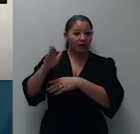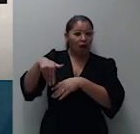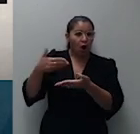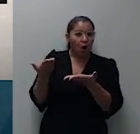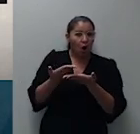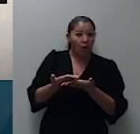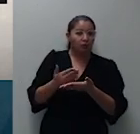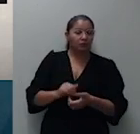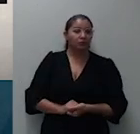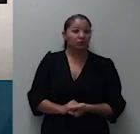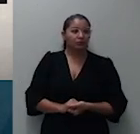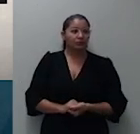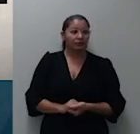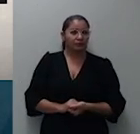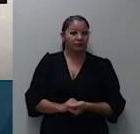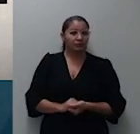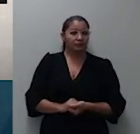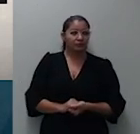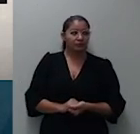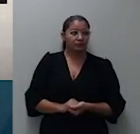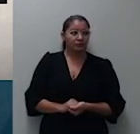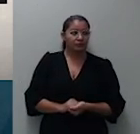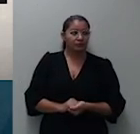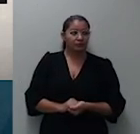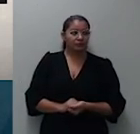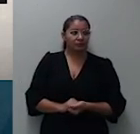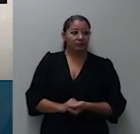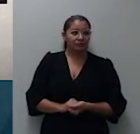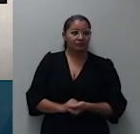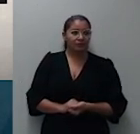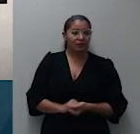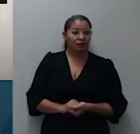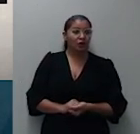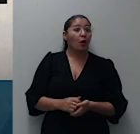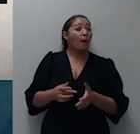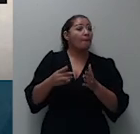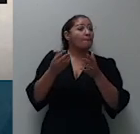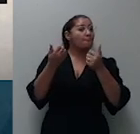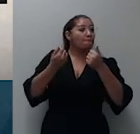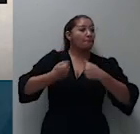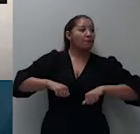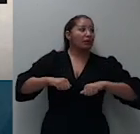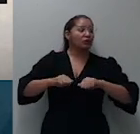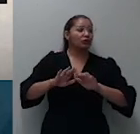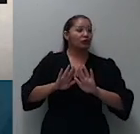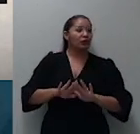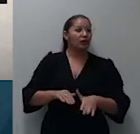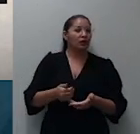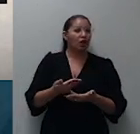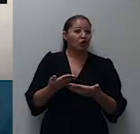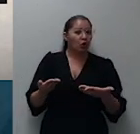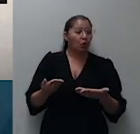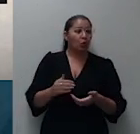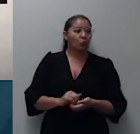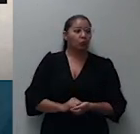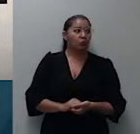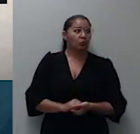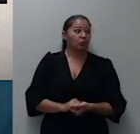impede não pode implicar em automática destituição